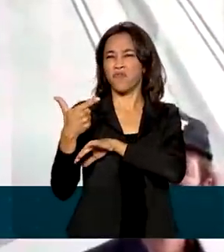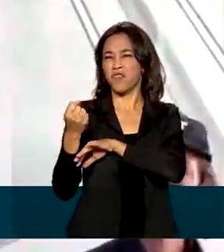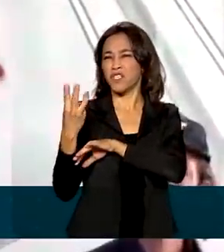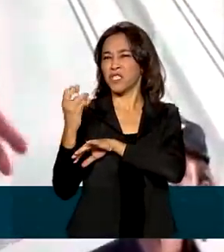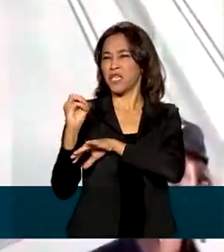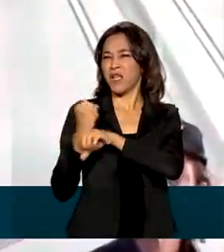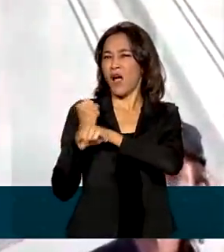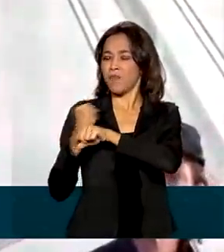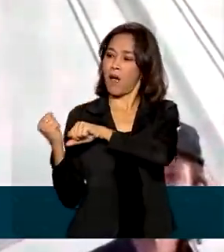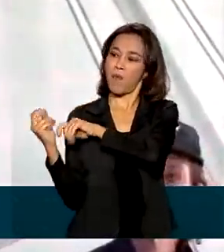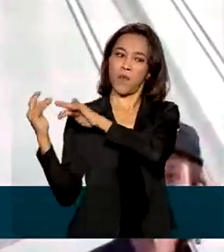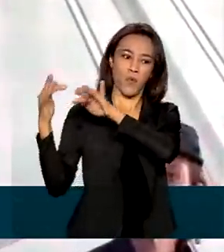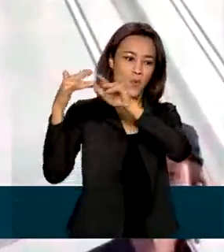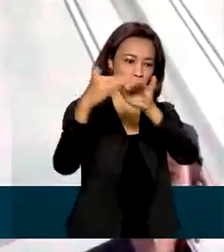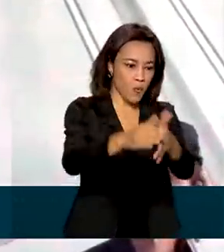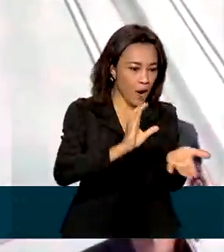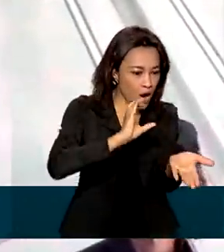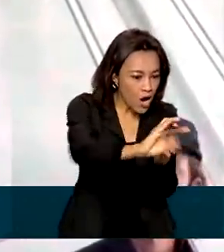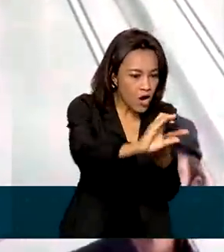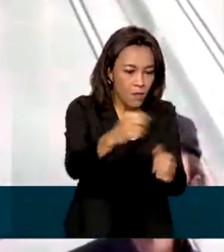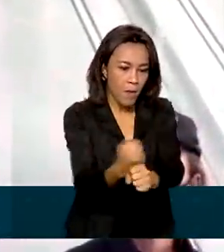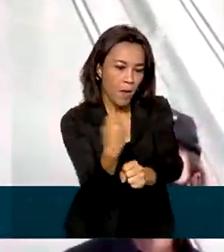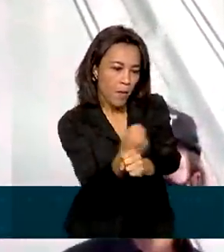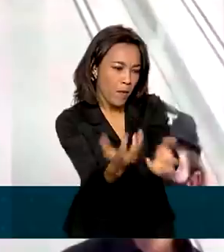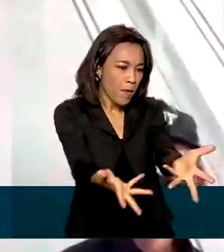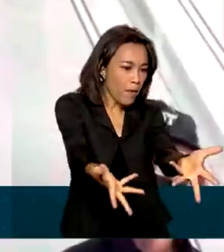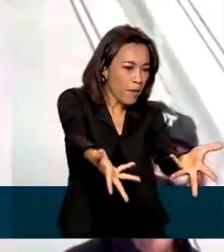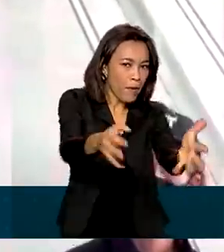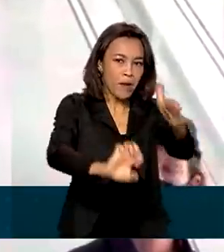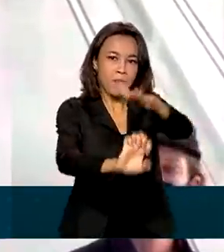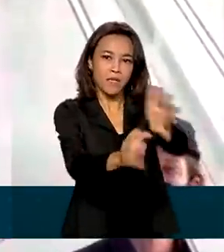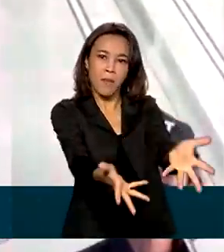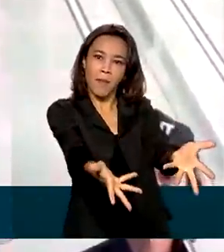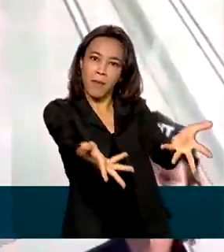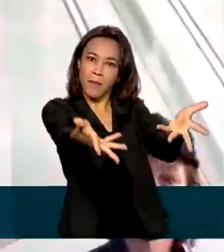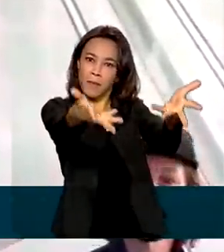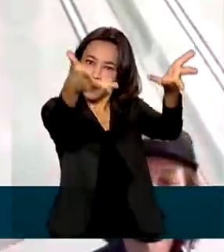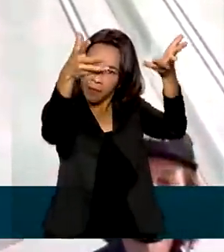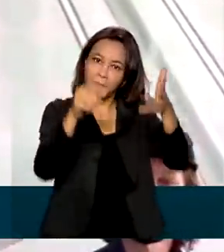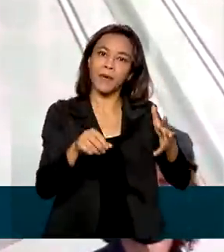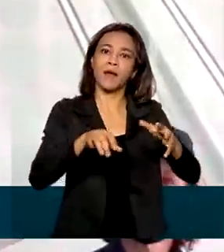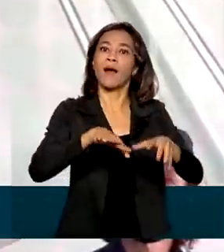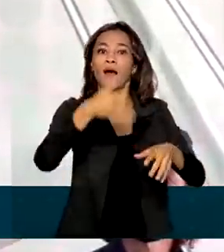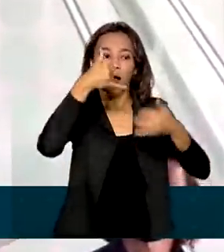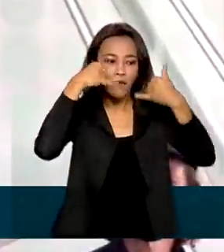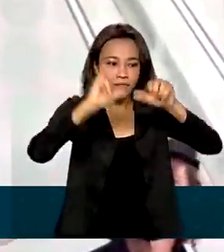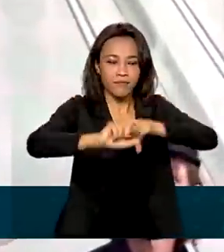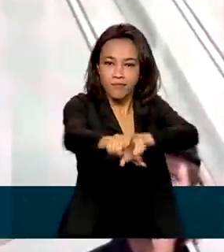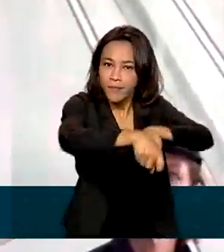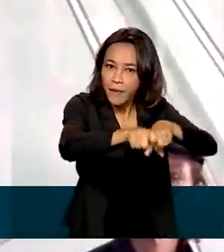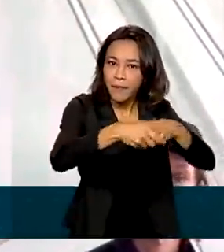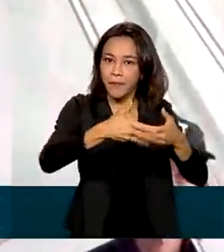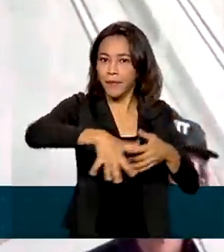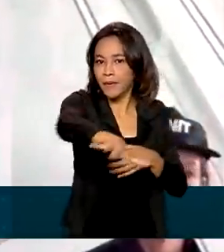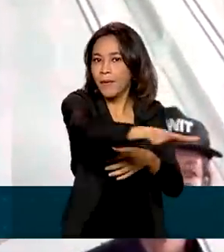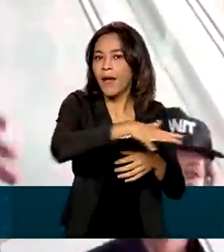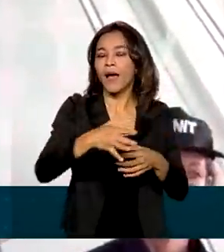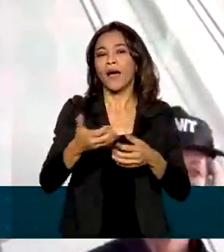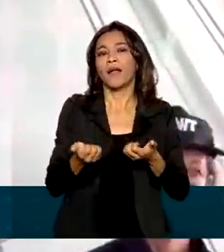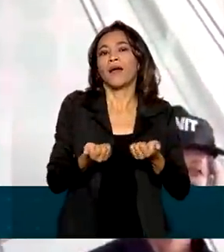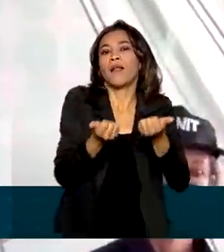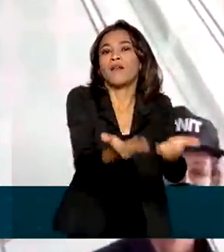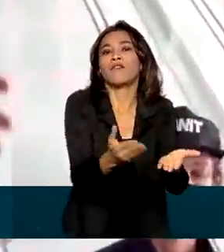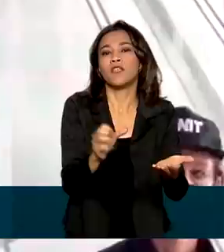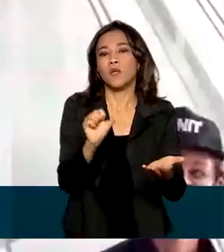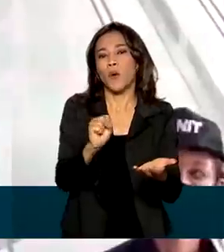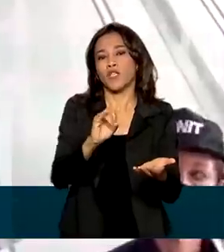atrás para empreender, para trazer para cá, senador Jaime, a pecuária, para trazer para cá a soja, o